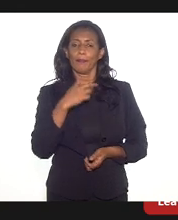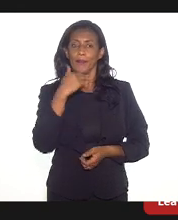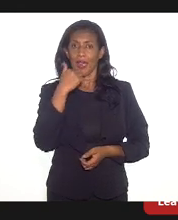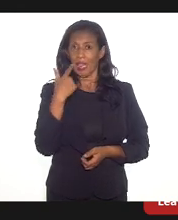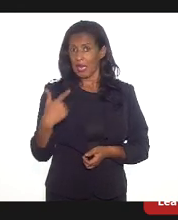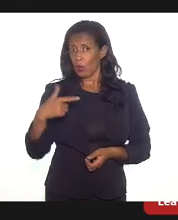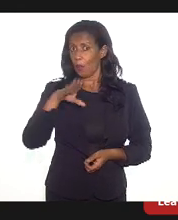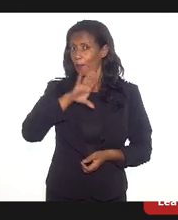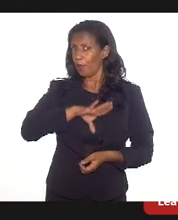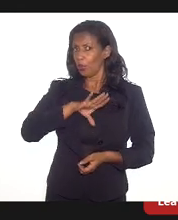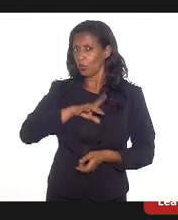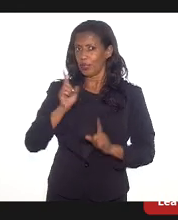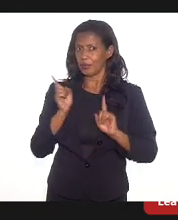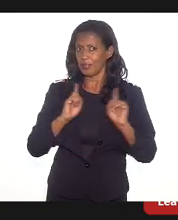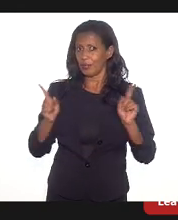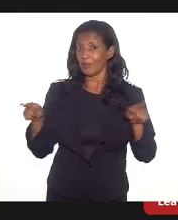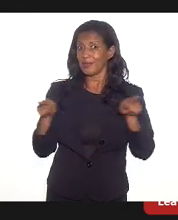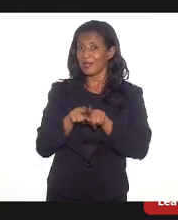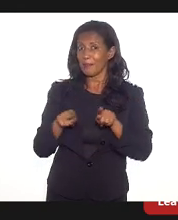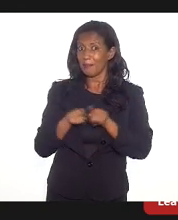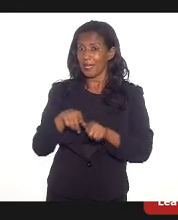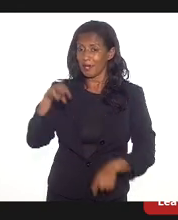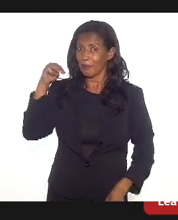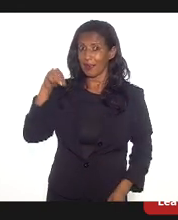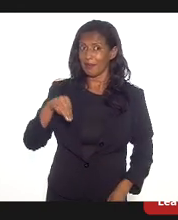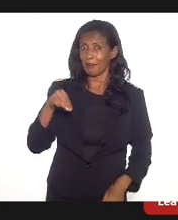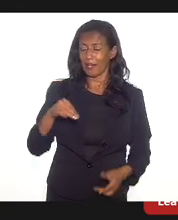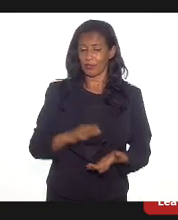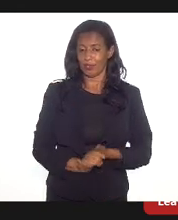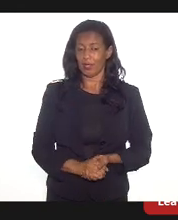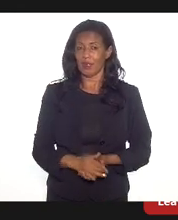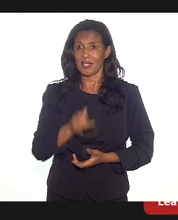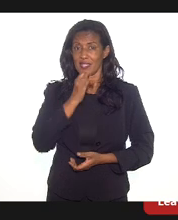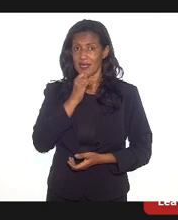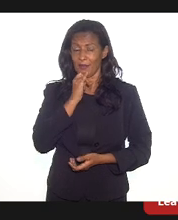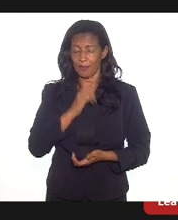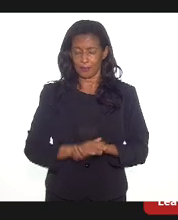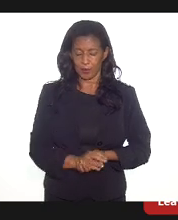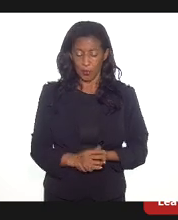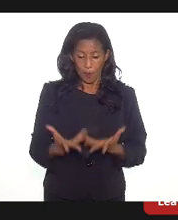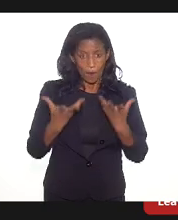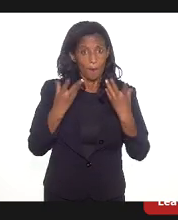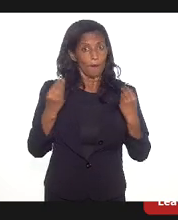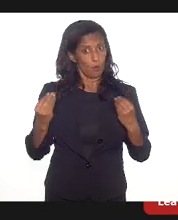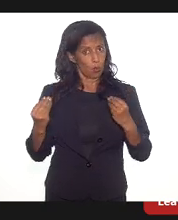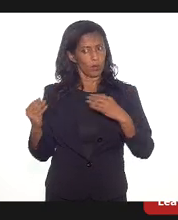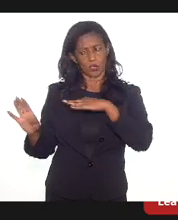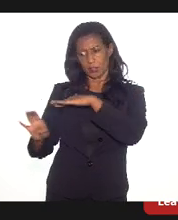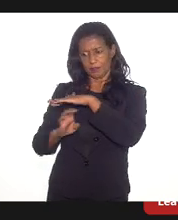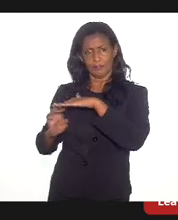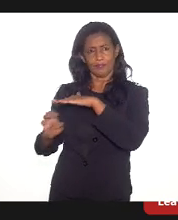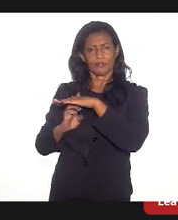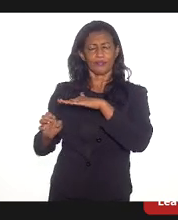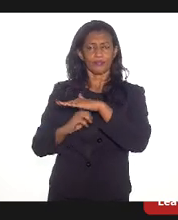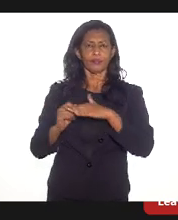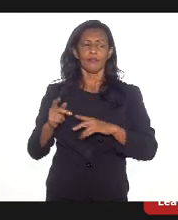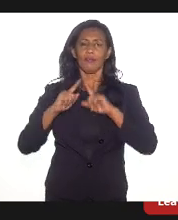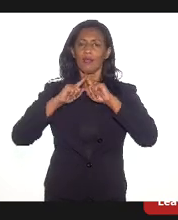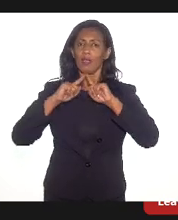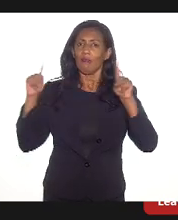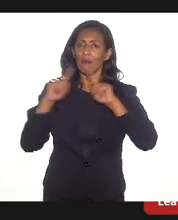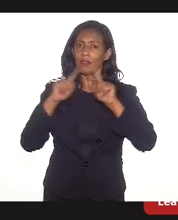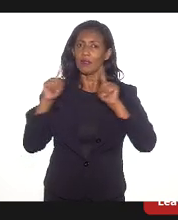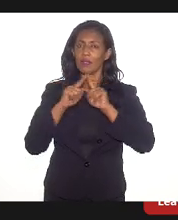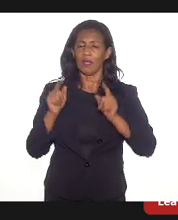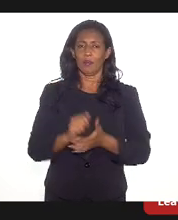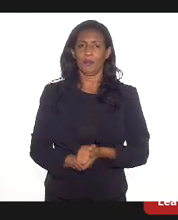portuguesa, também na matemática. Por exemplo, muitos empregadores reclamam que para